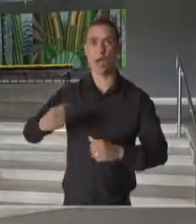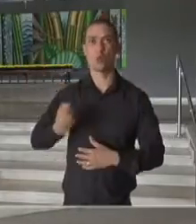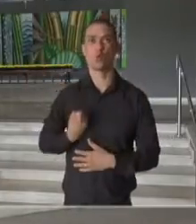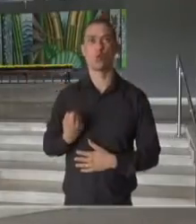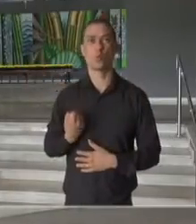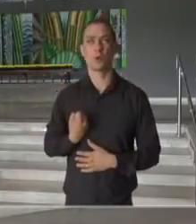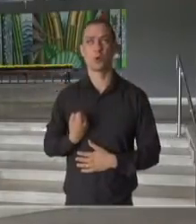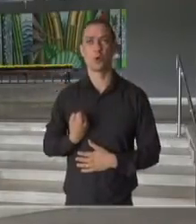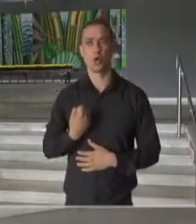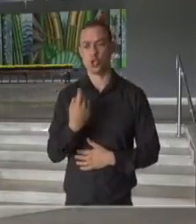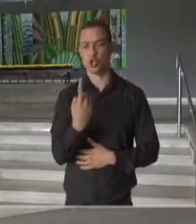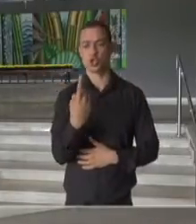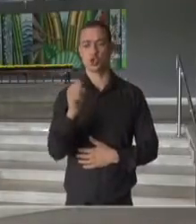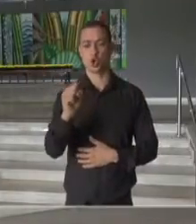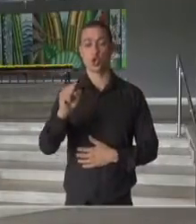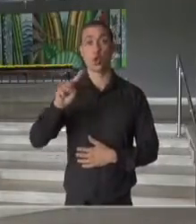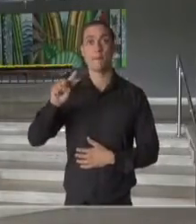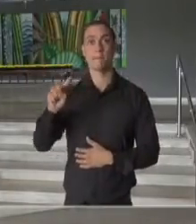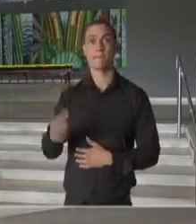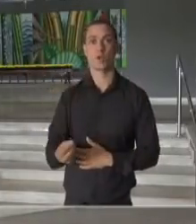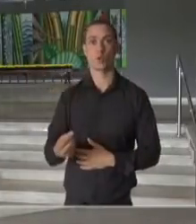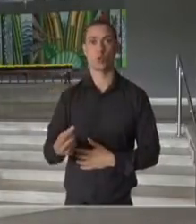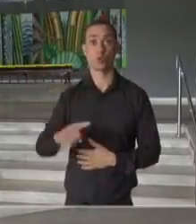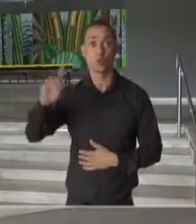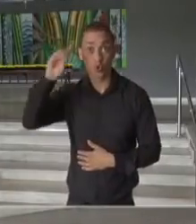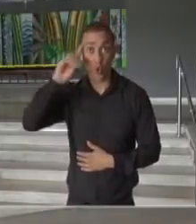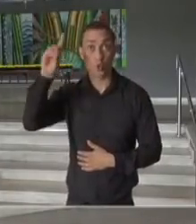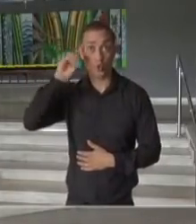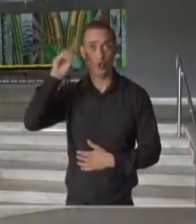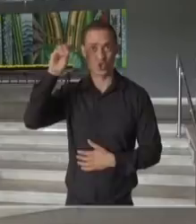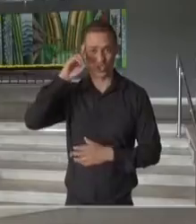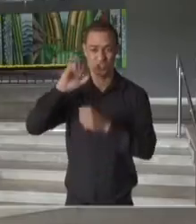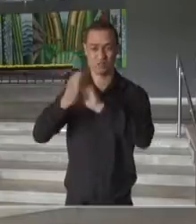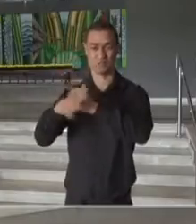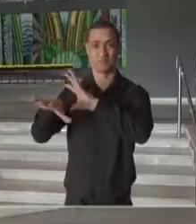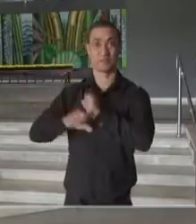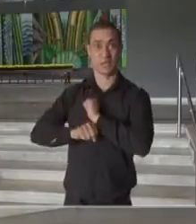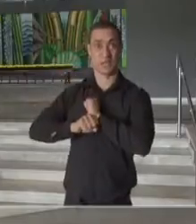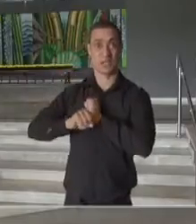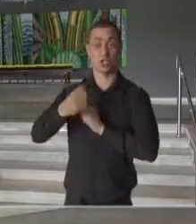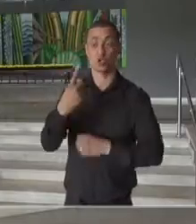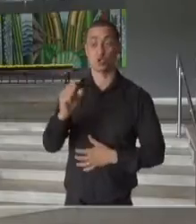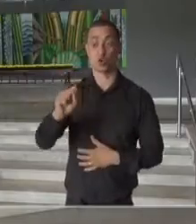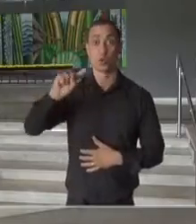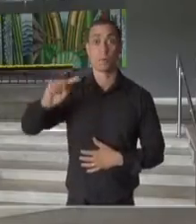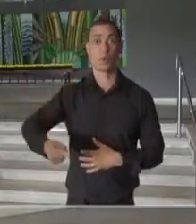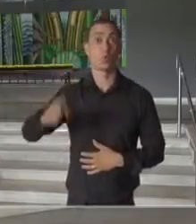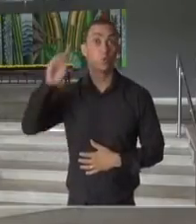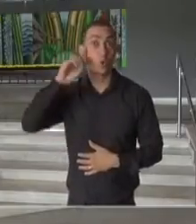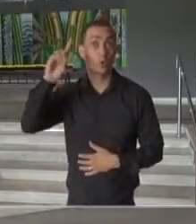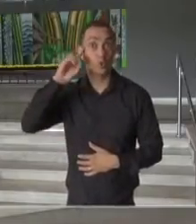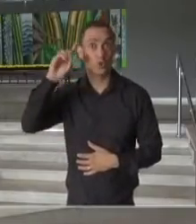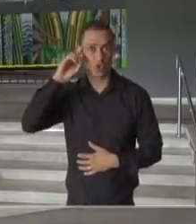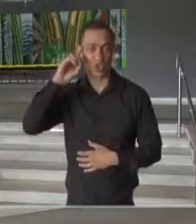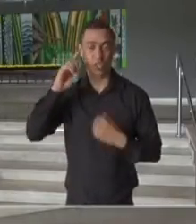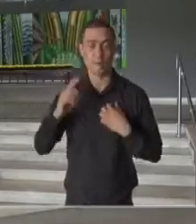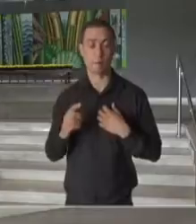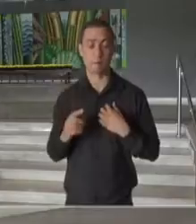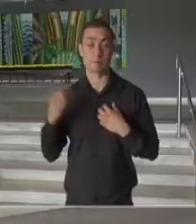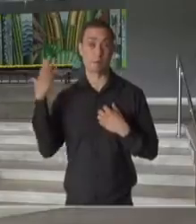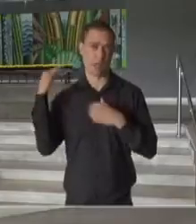quase 18 mil casos diários de pessoas com diagnóstico de covid.